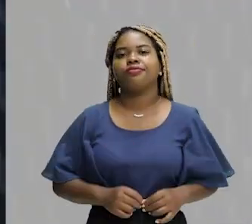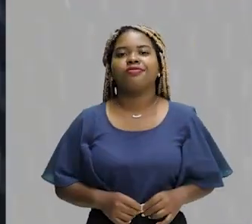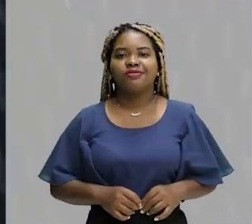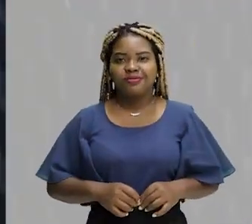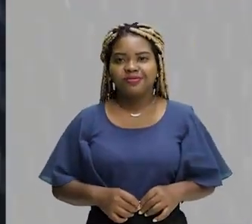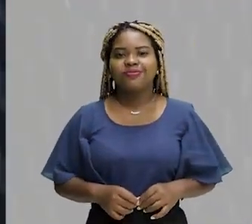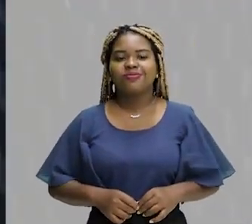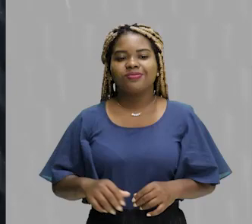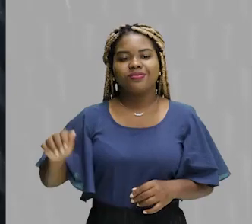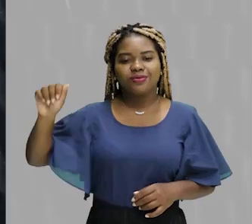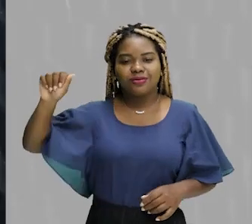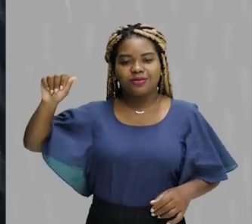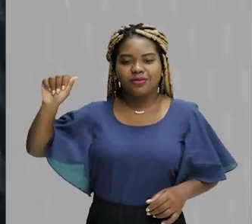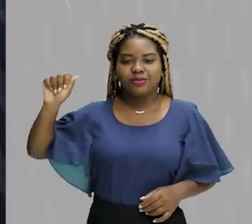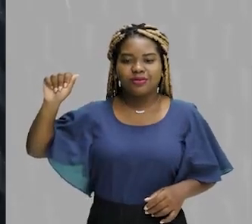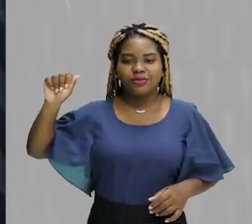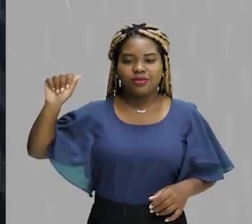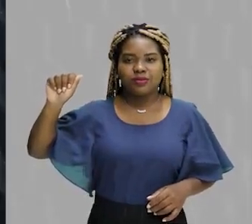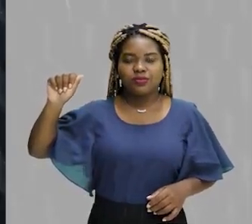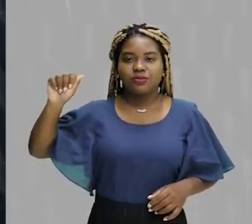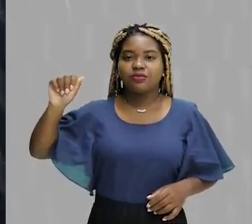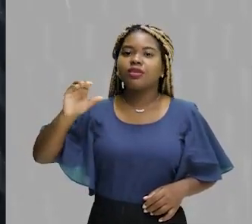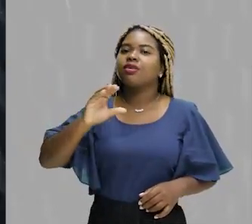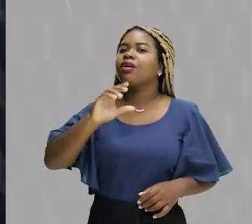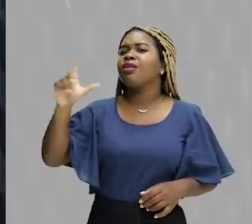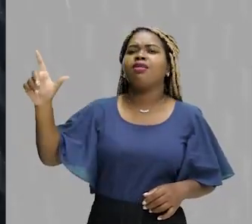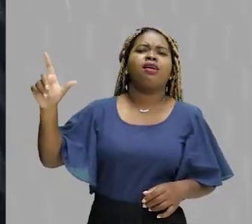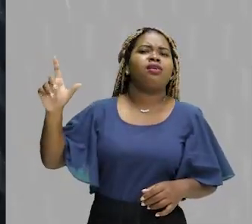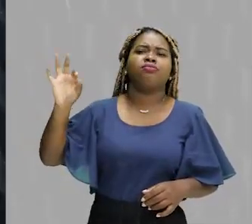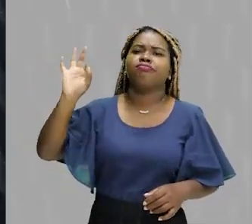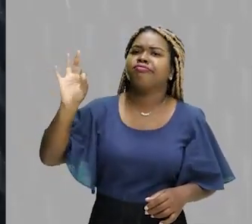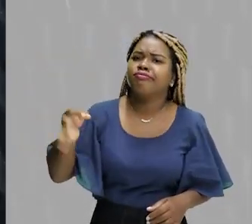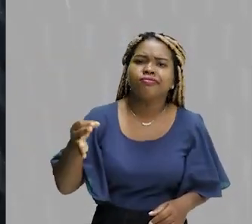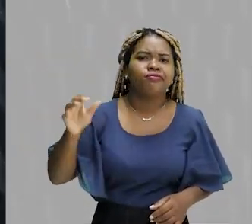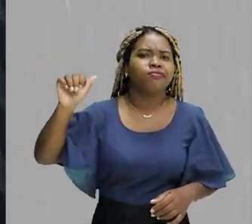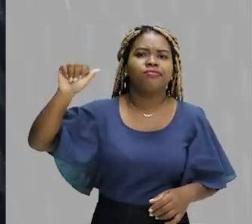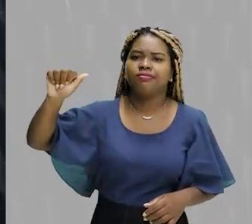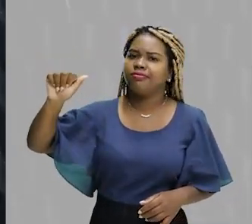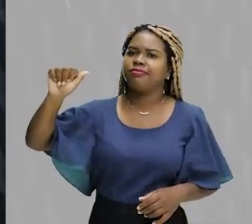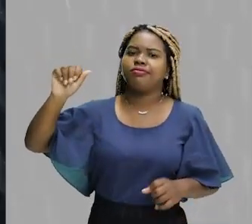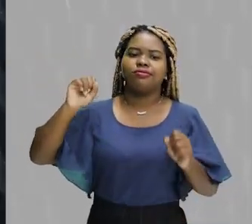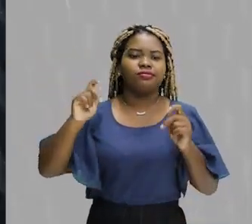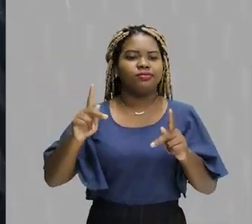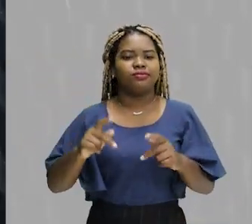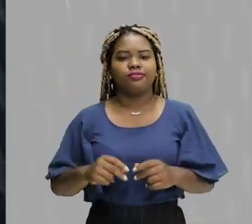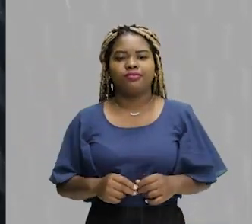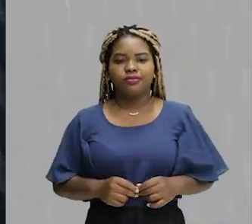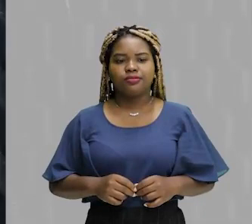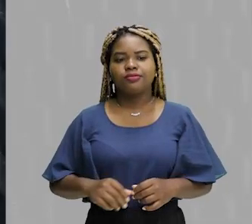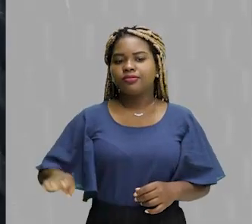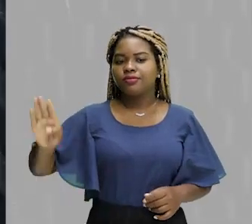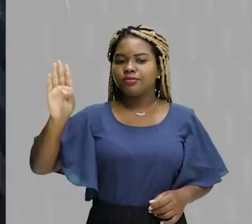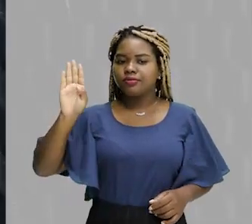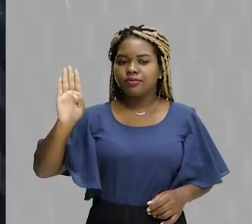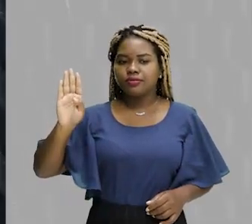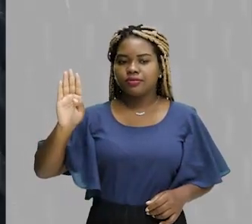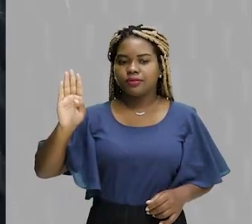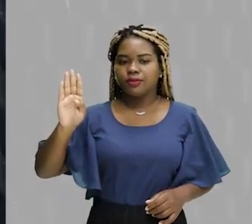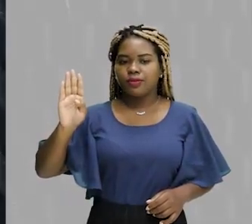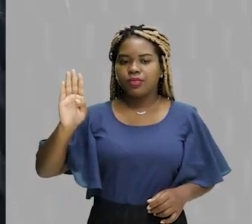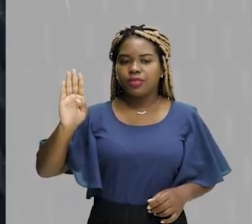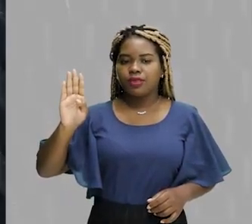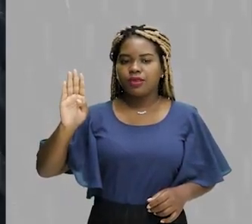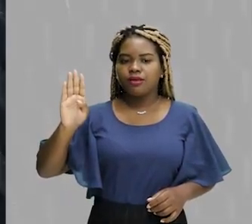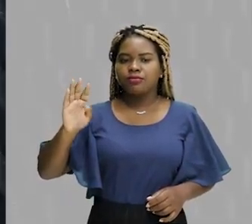Formas perceptivas e expressivas do sentimento humano. Claro, a letra A está correta, sem problema nenhum. Um produto do fazer humano.